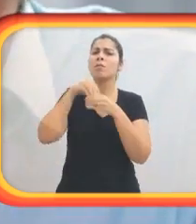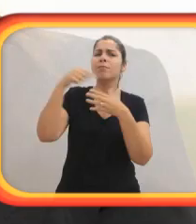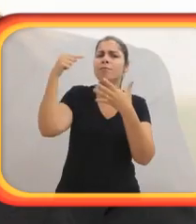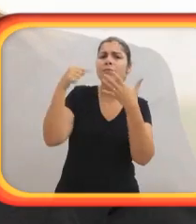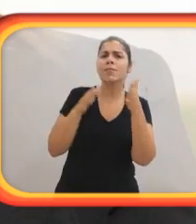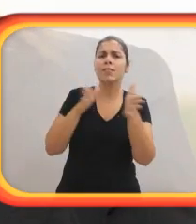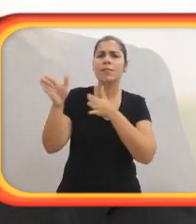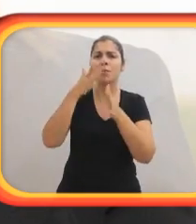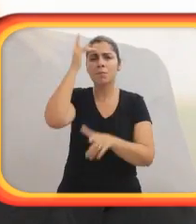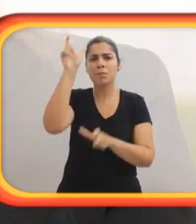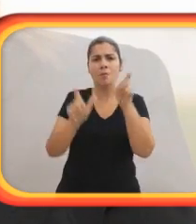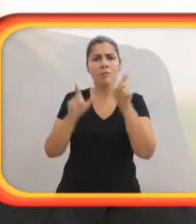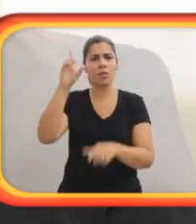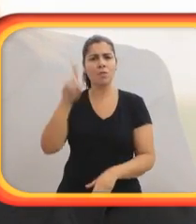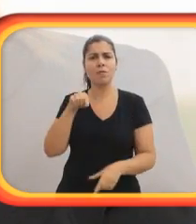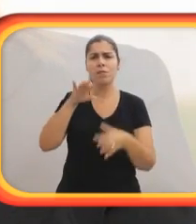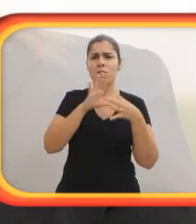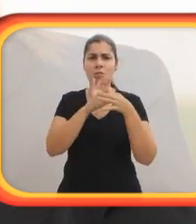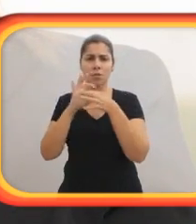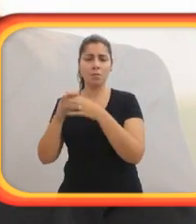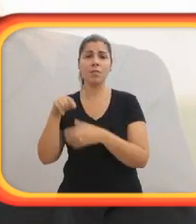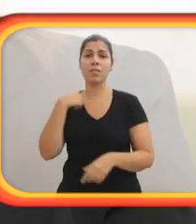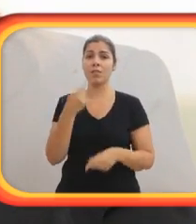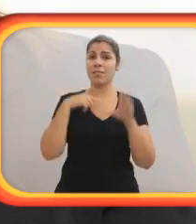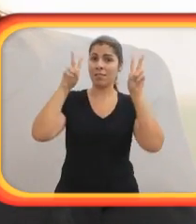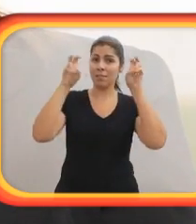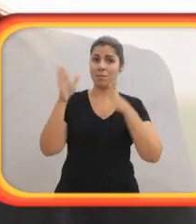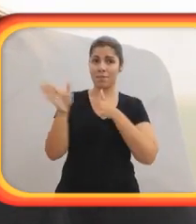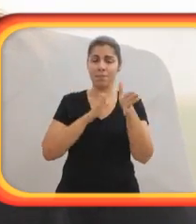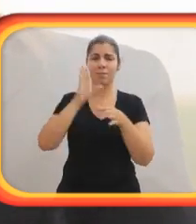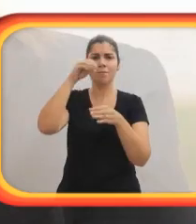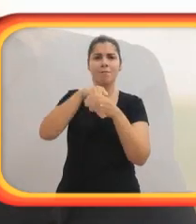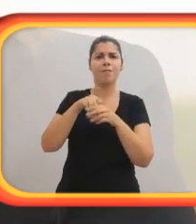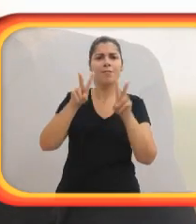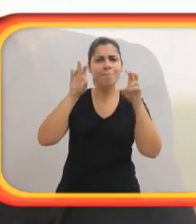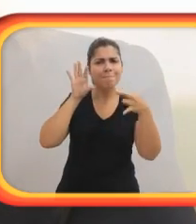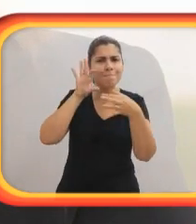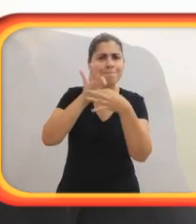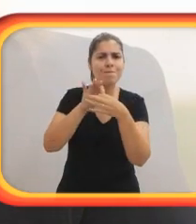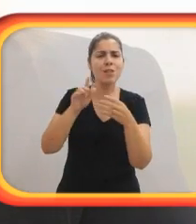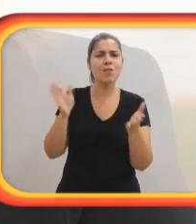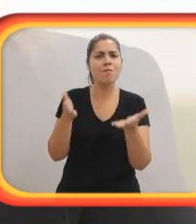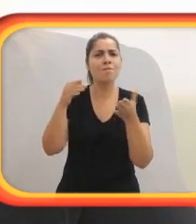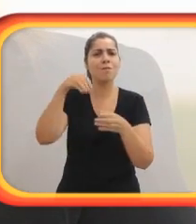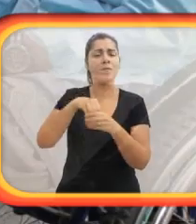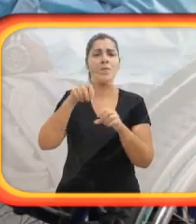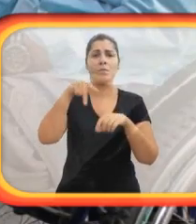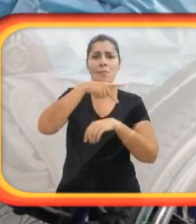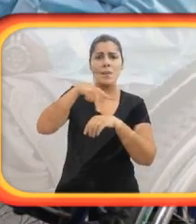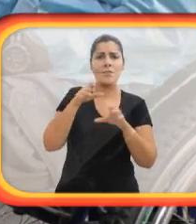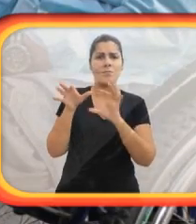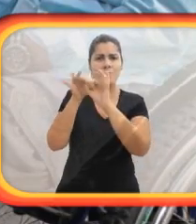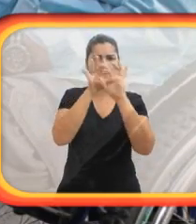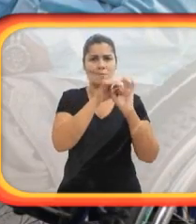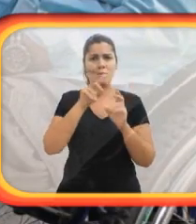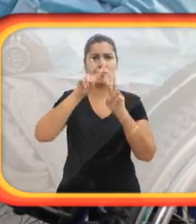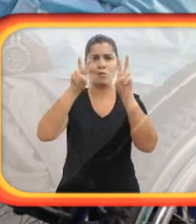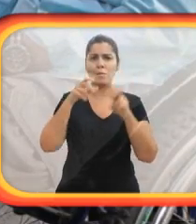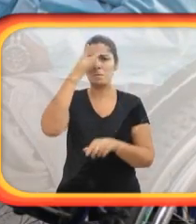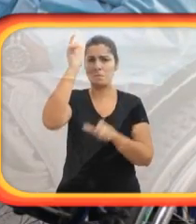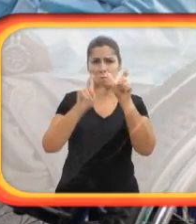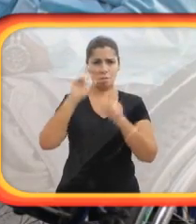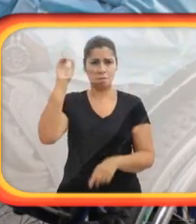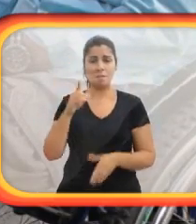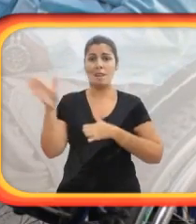contexto? O tema da acessibilidade foi definido na Convenção das Nações Unidas sobre pessoas com deficiência. E a acessibilidade é um